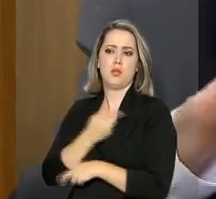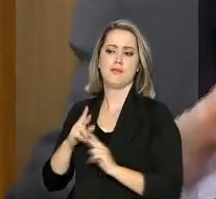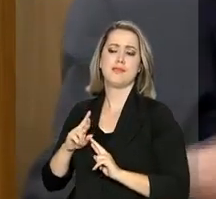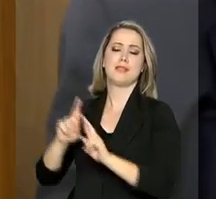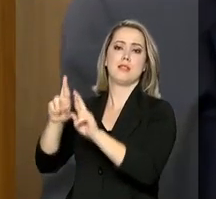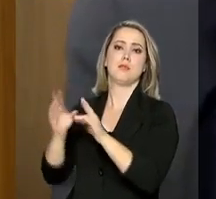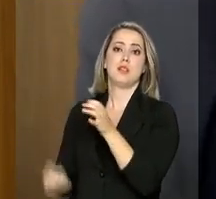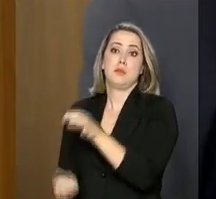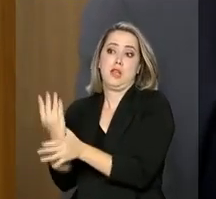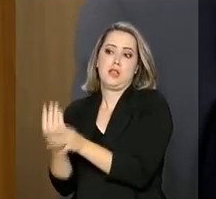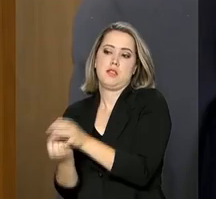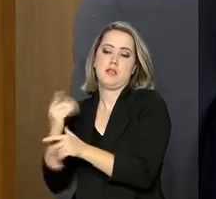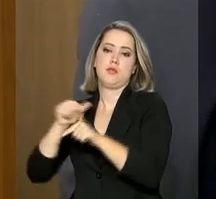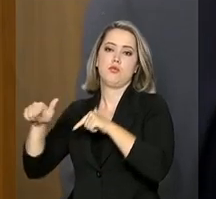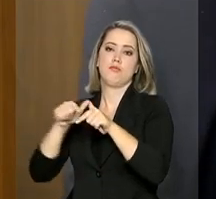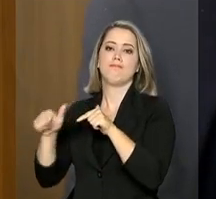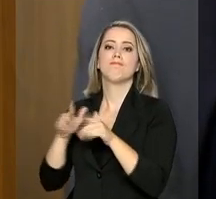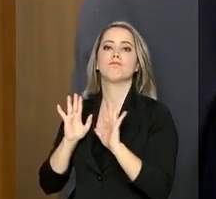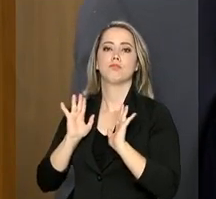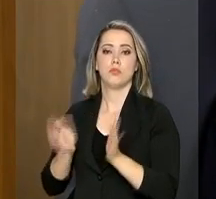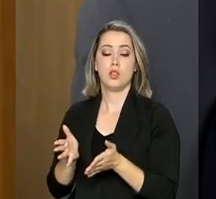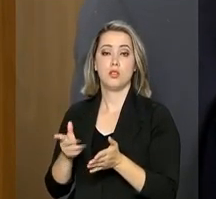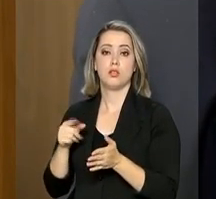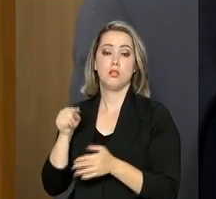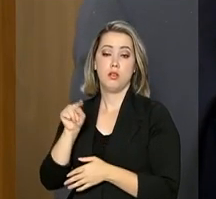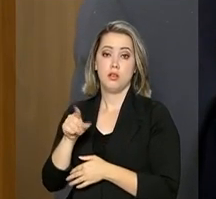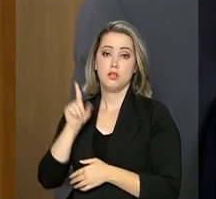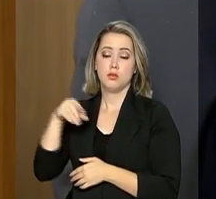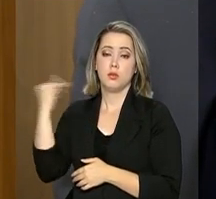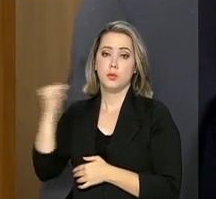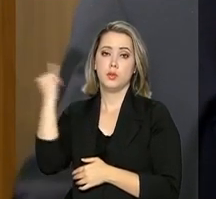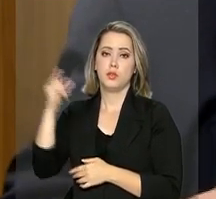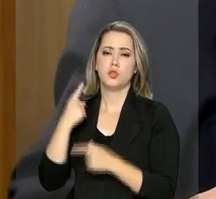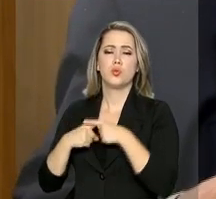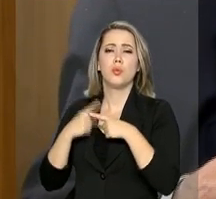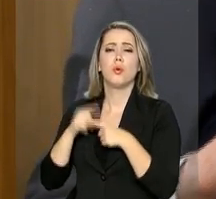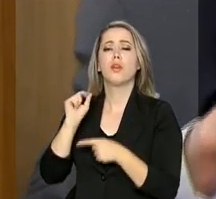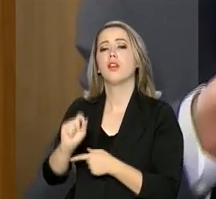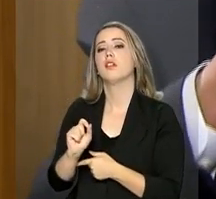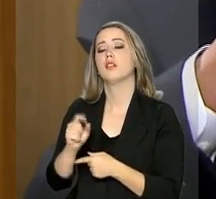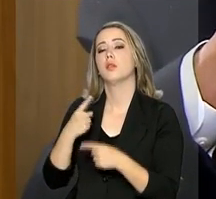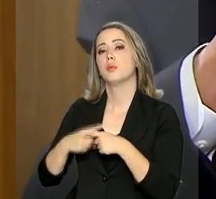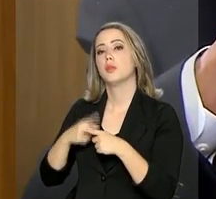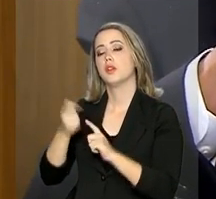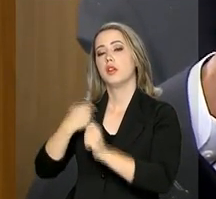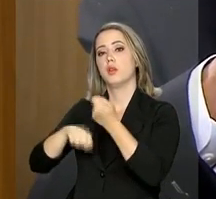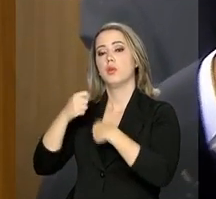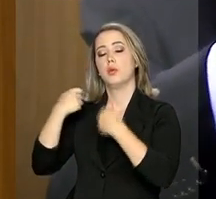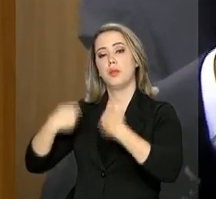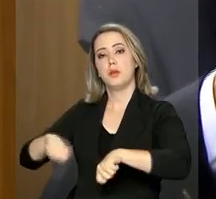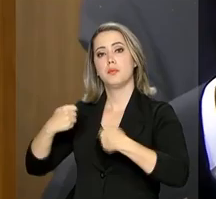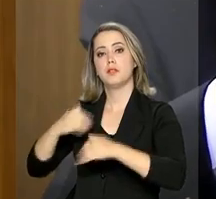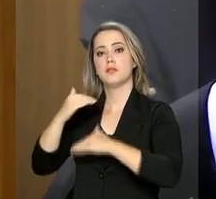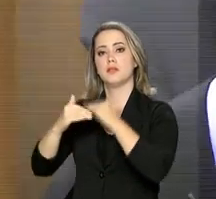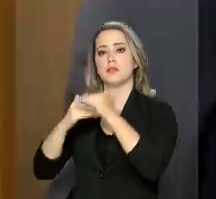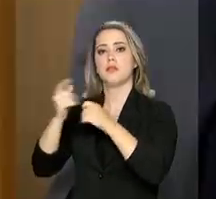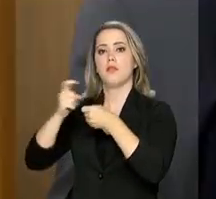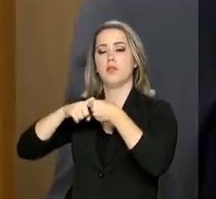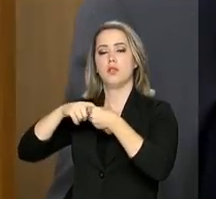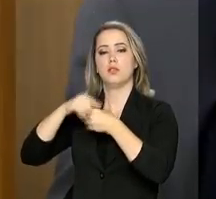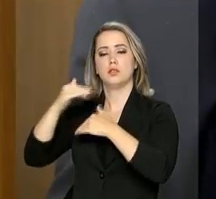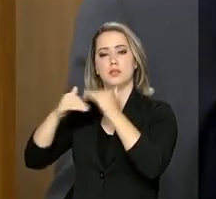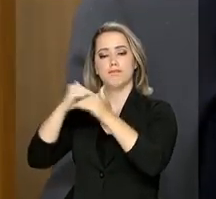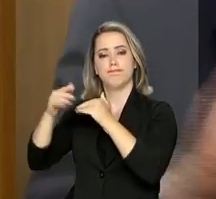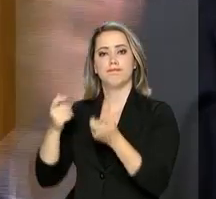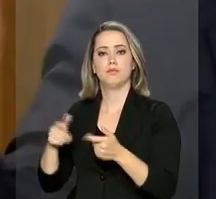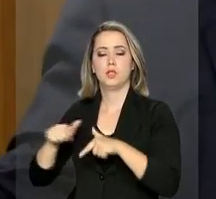emprego já esteja crescendo. E isto é que é fundamental. Por quê? Porque a economia precisa crescer para que volte o emprego. A